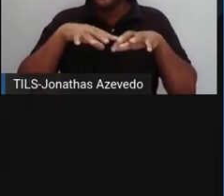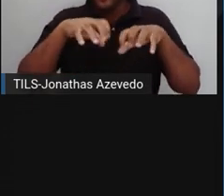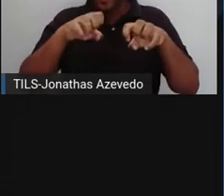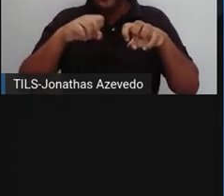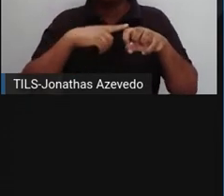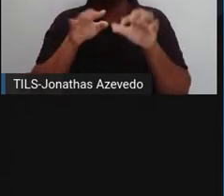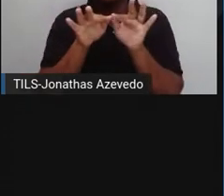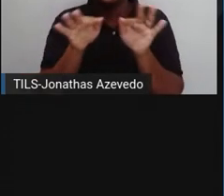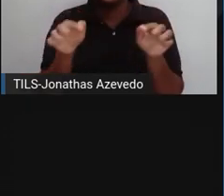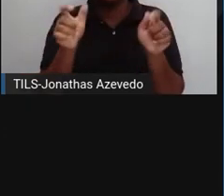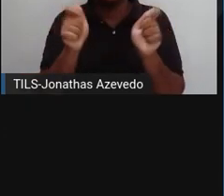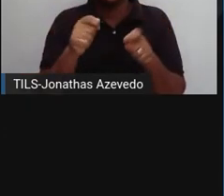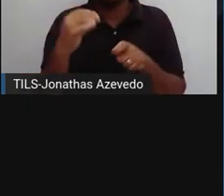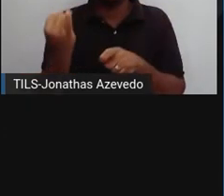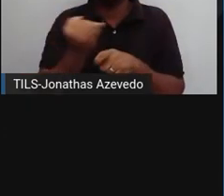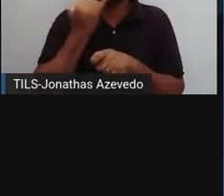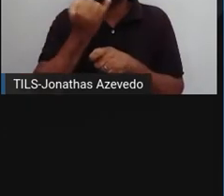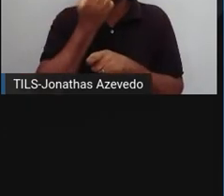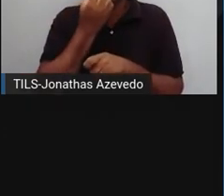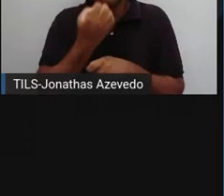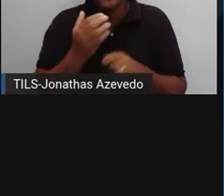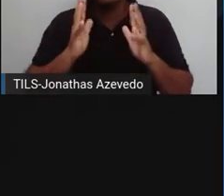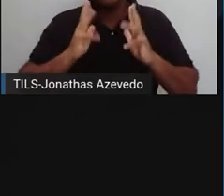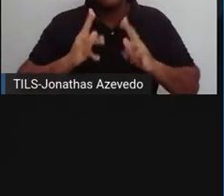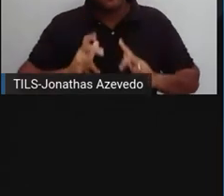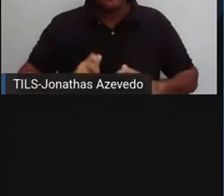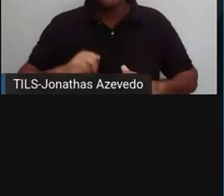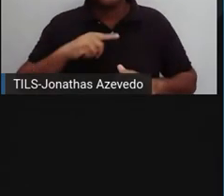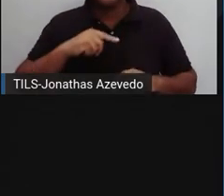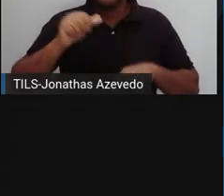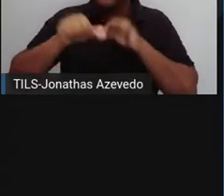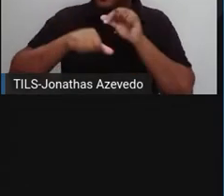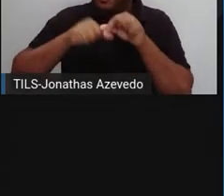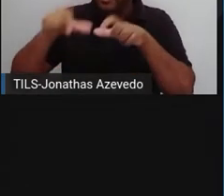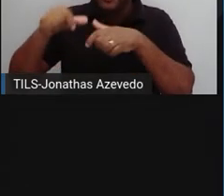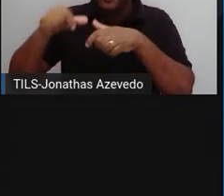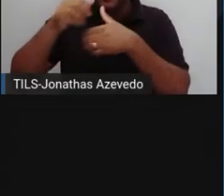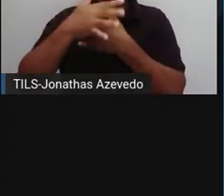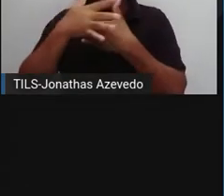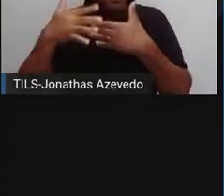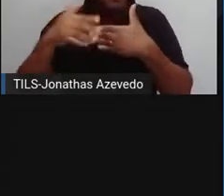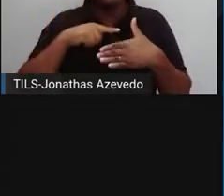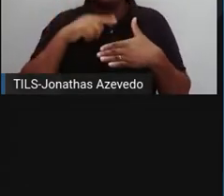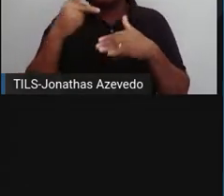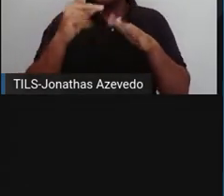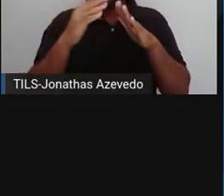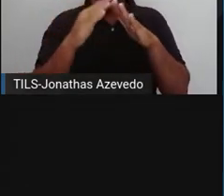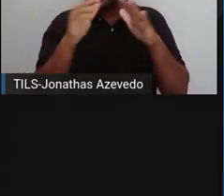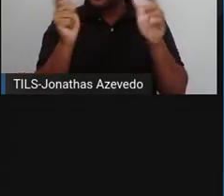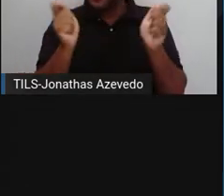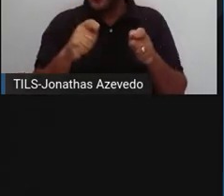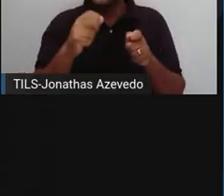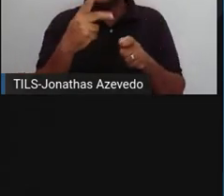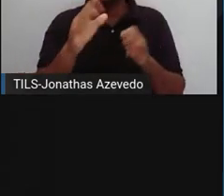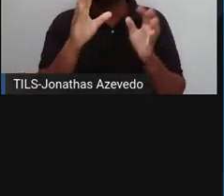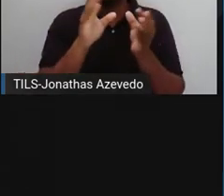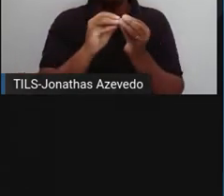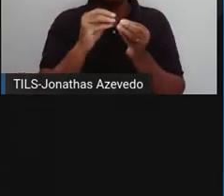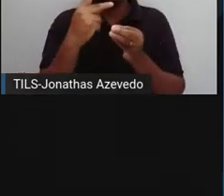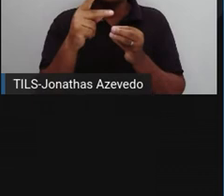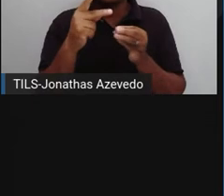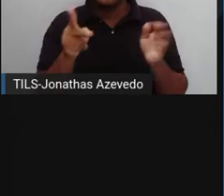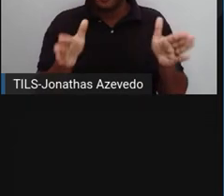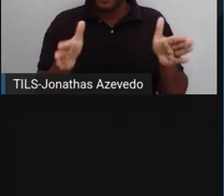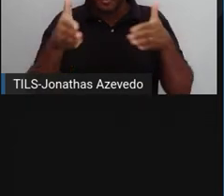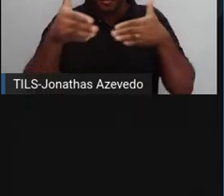processo simples, higiênico e barato, que pode ser replicado em qualquer cidade, inclusive na sua casa. De forma resumida, você só precisa